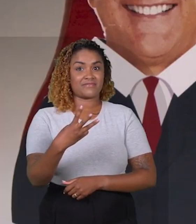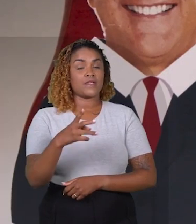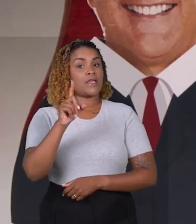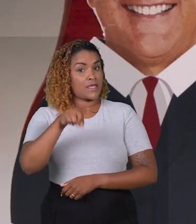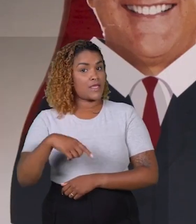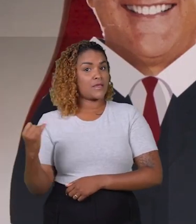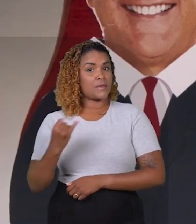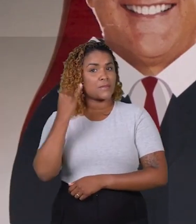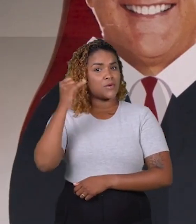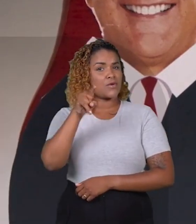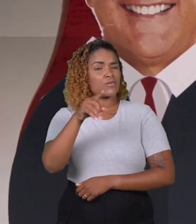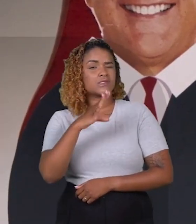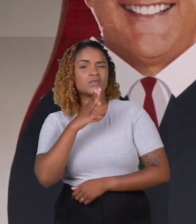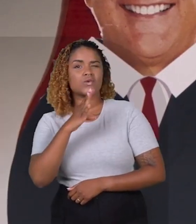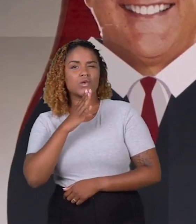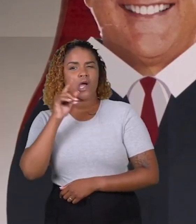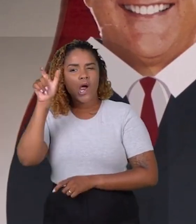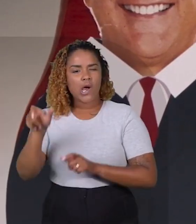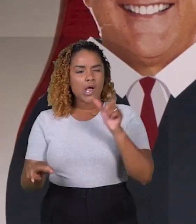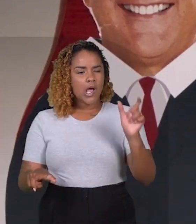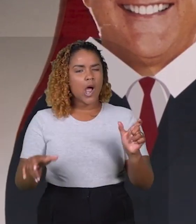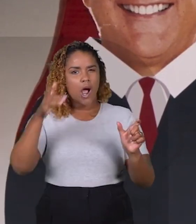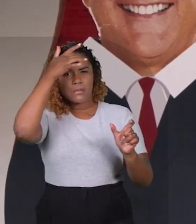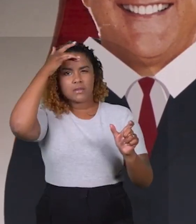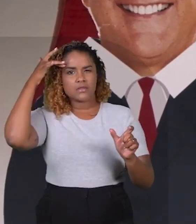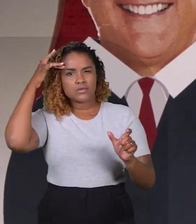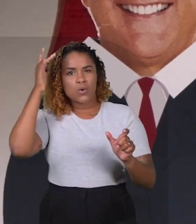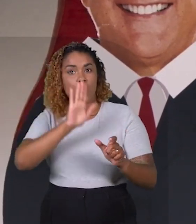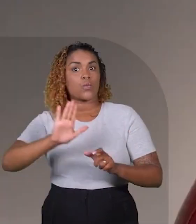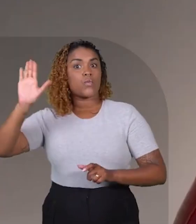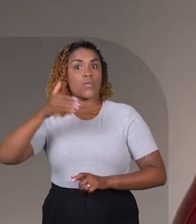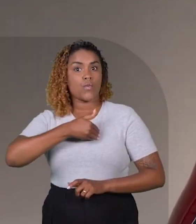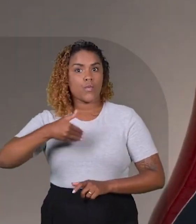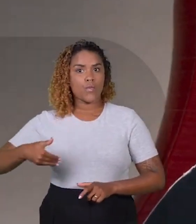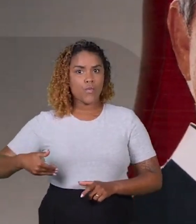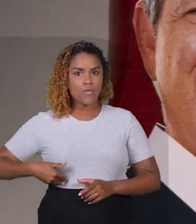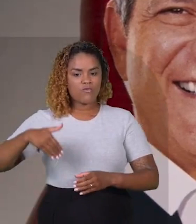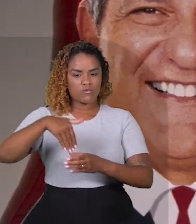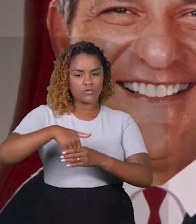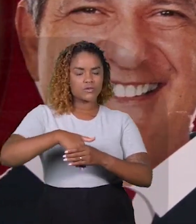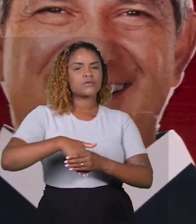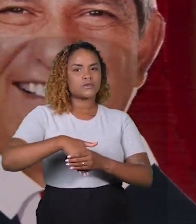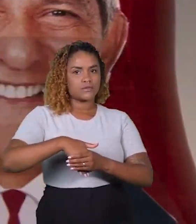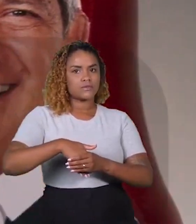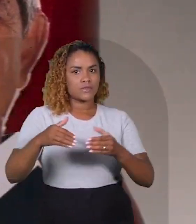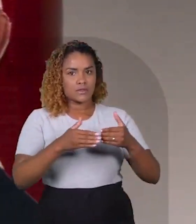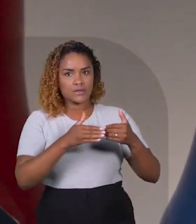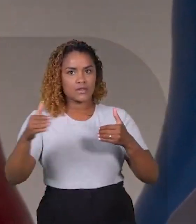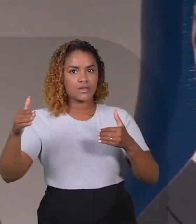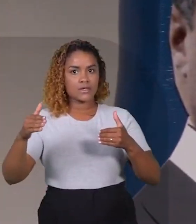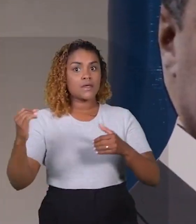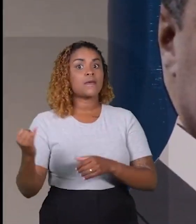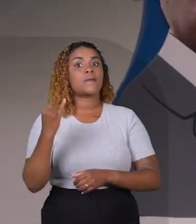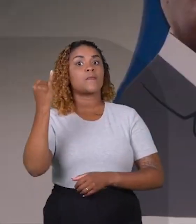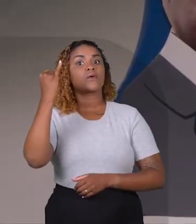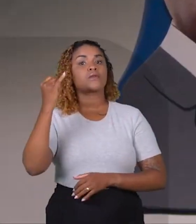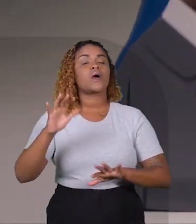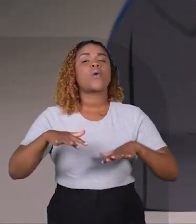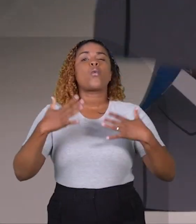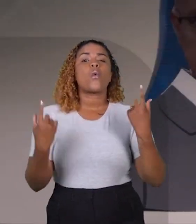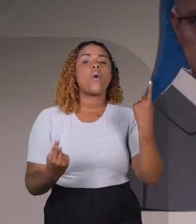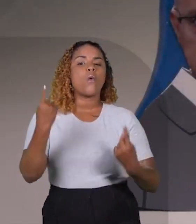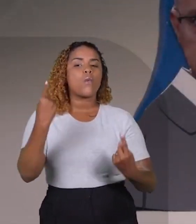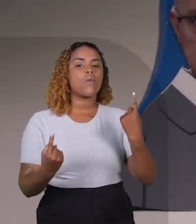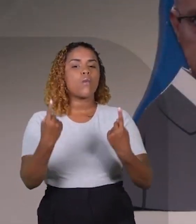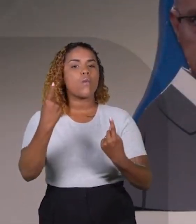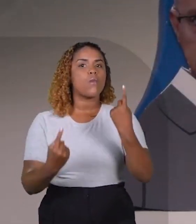É muito importante conhecer o candidato que você vai votar para governador. Mais importante ainda é saber de que